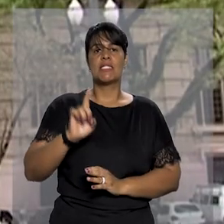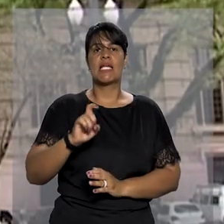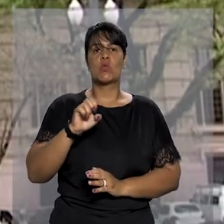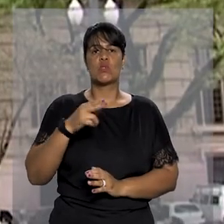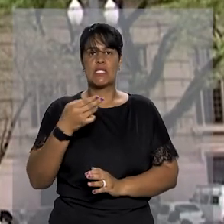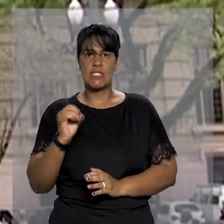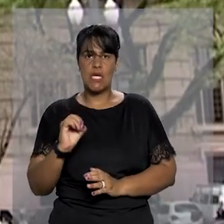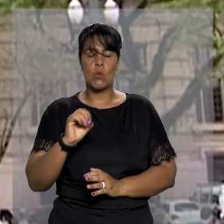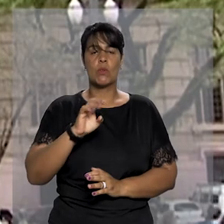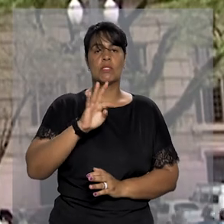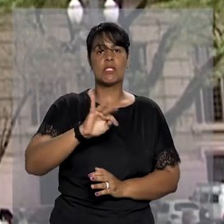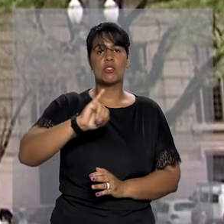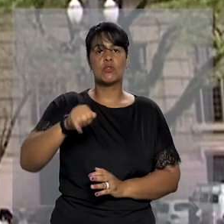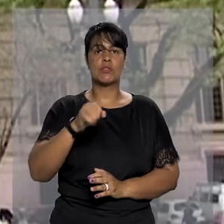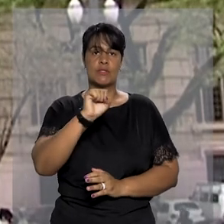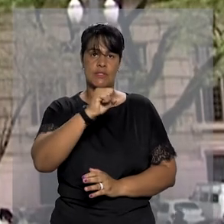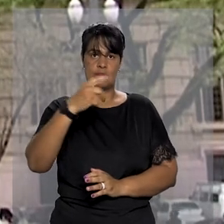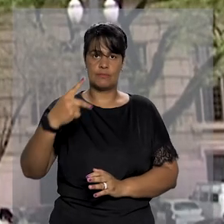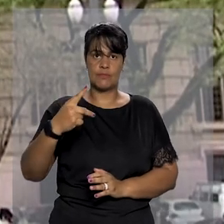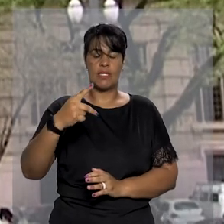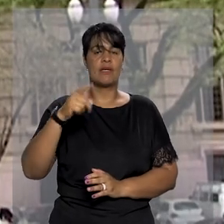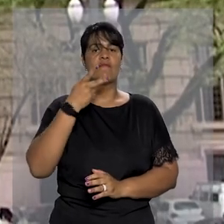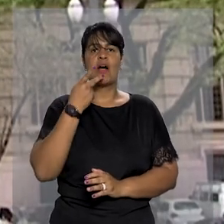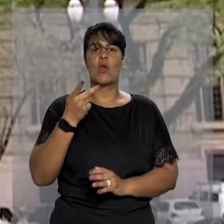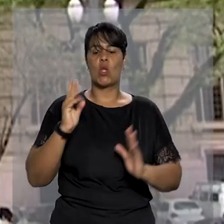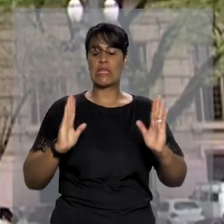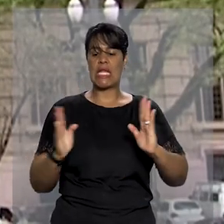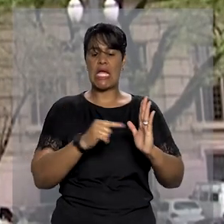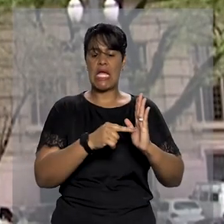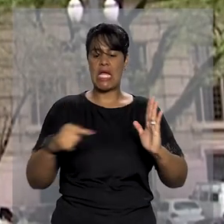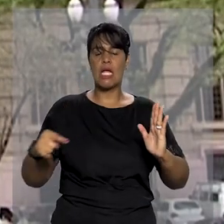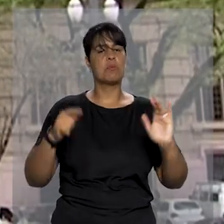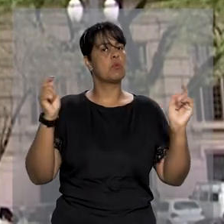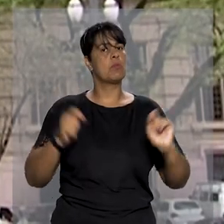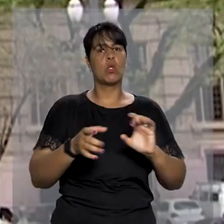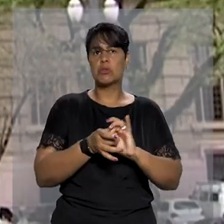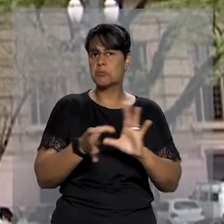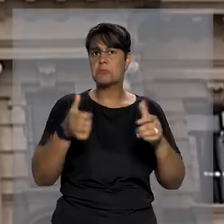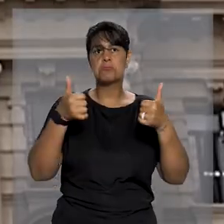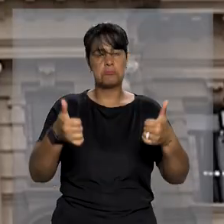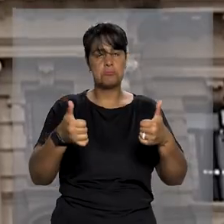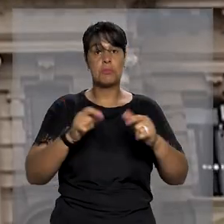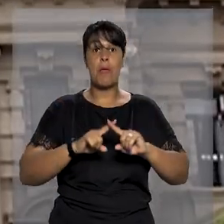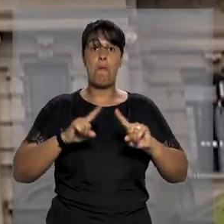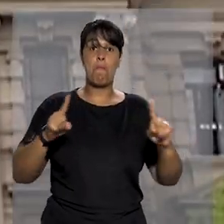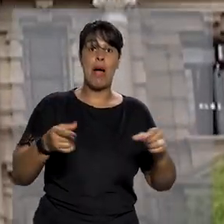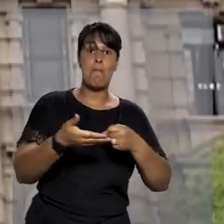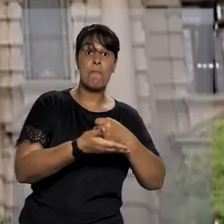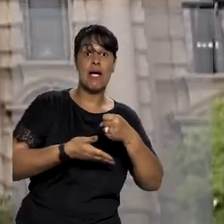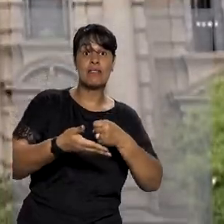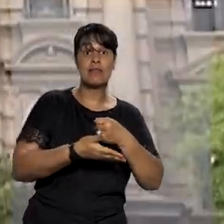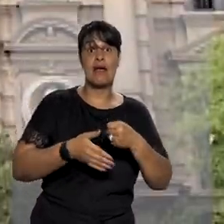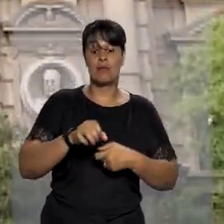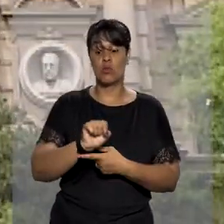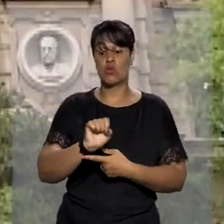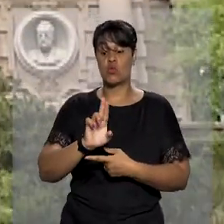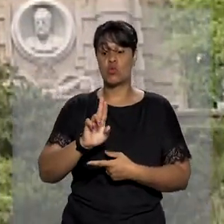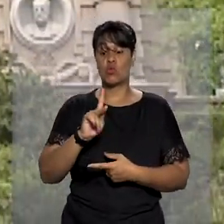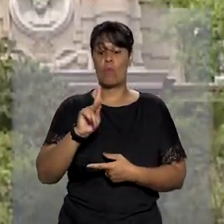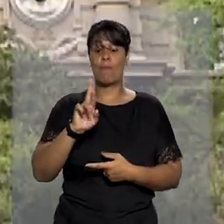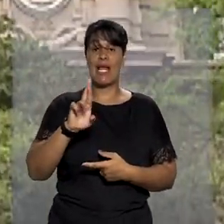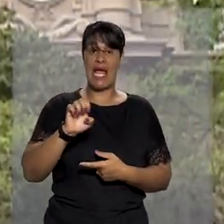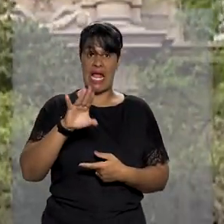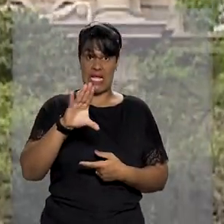de execução, o Tribunal de Justiça de São Paulo afastou a ocorrência de prescrição intercorrente, mas com base no Instituto da